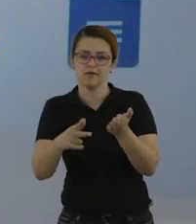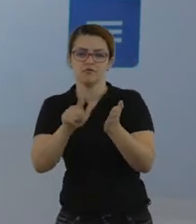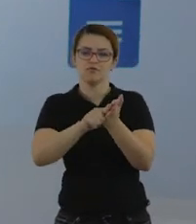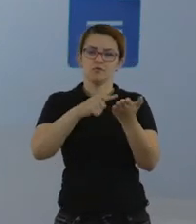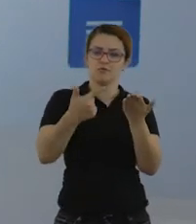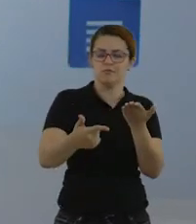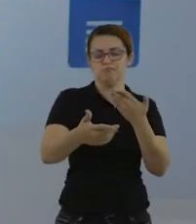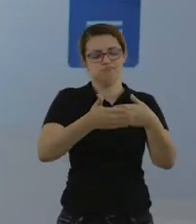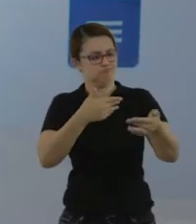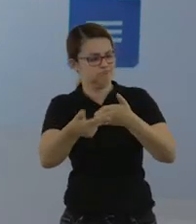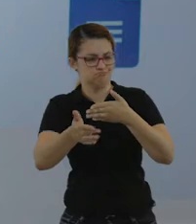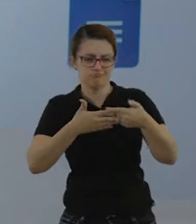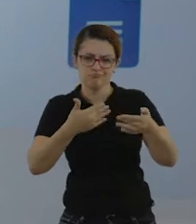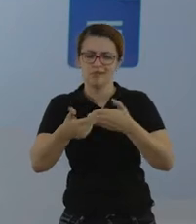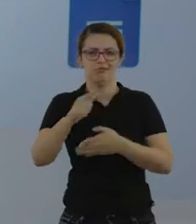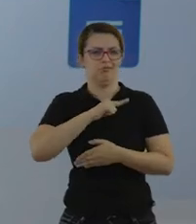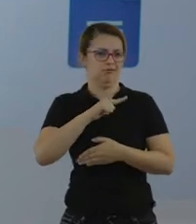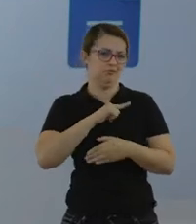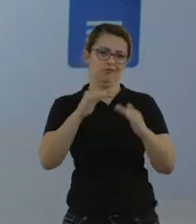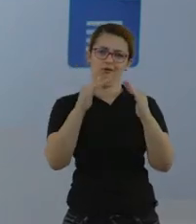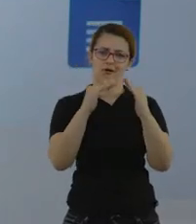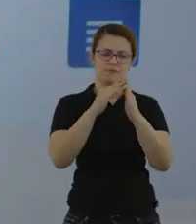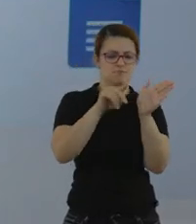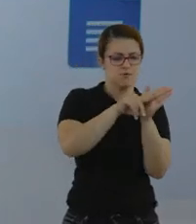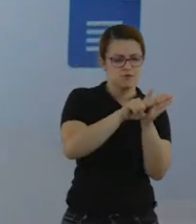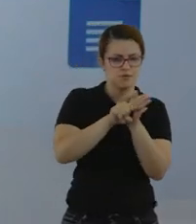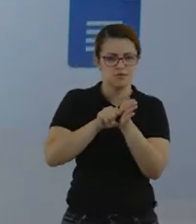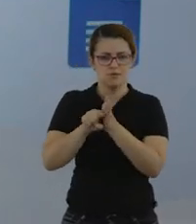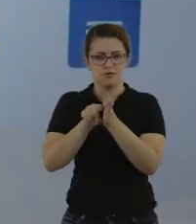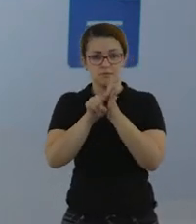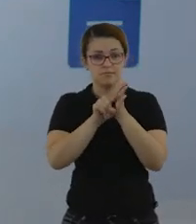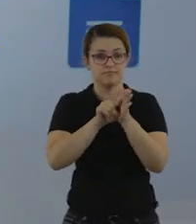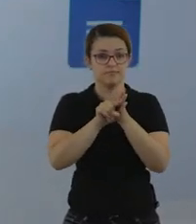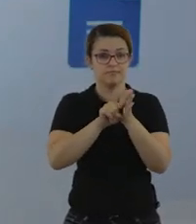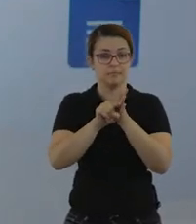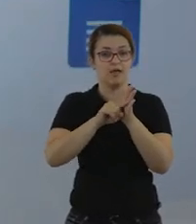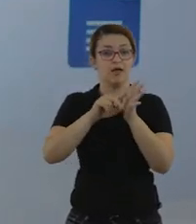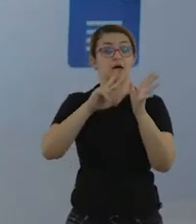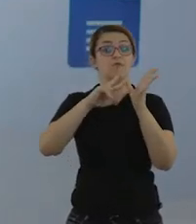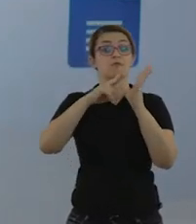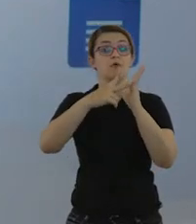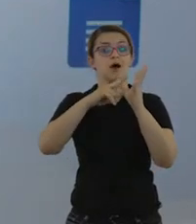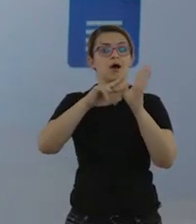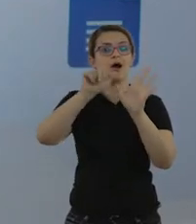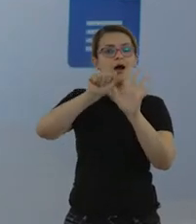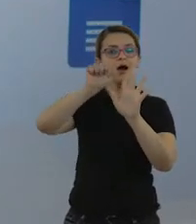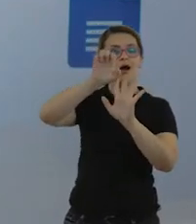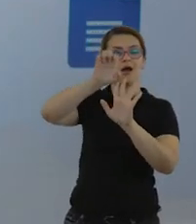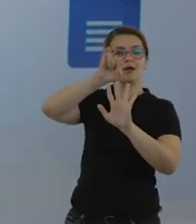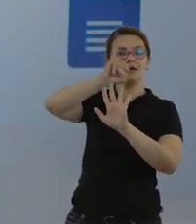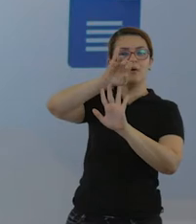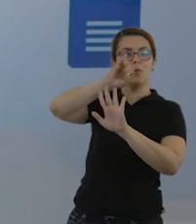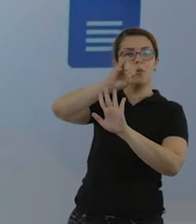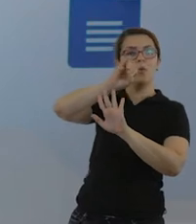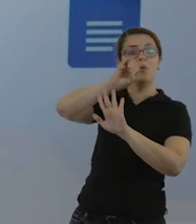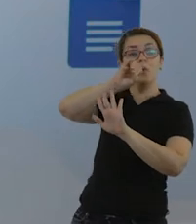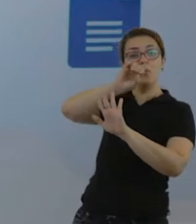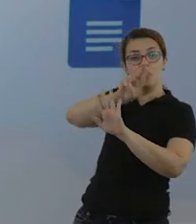jornais, o que vocês tiverem disponível aí na casa de vocês. As vogais. E, em seguida,